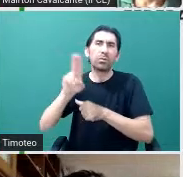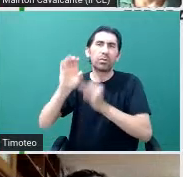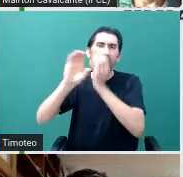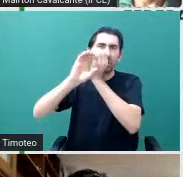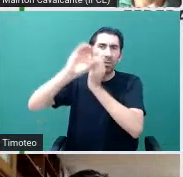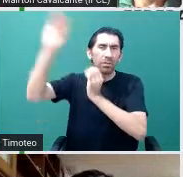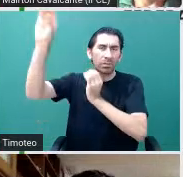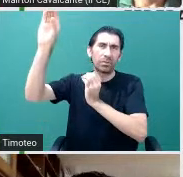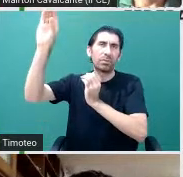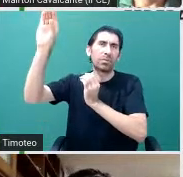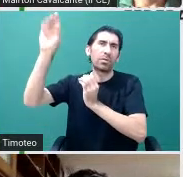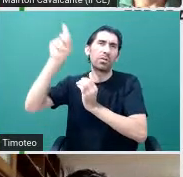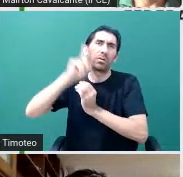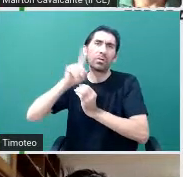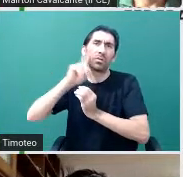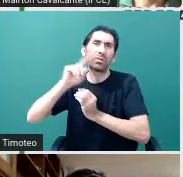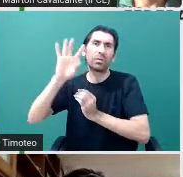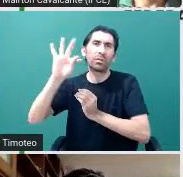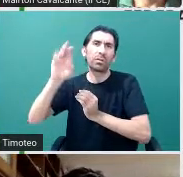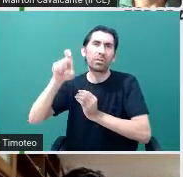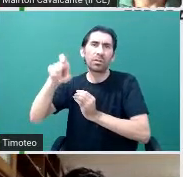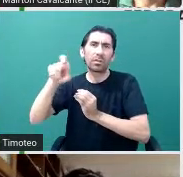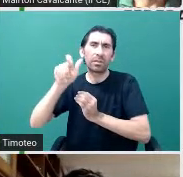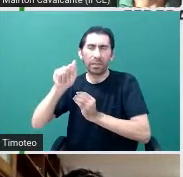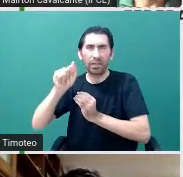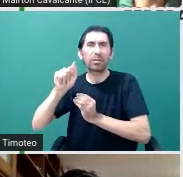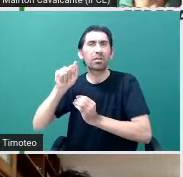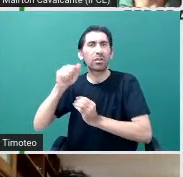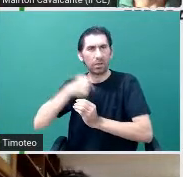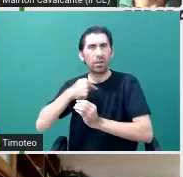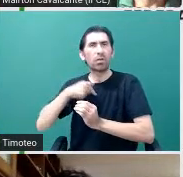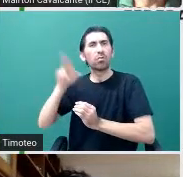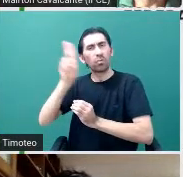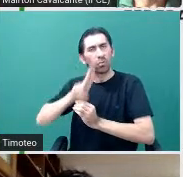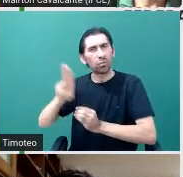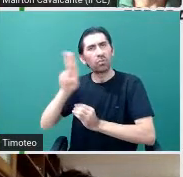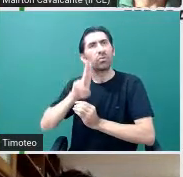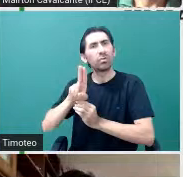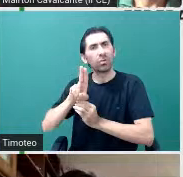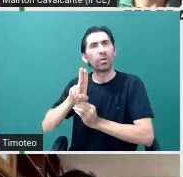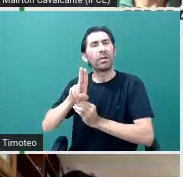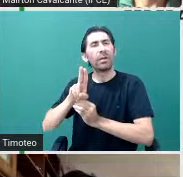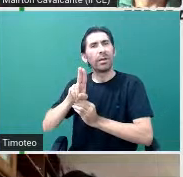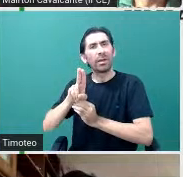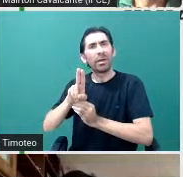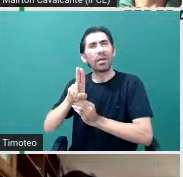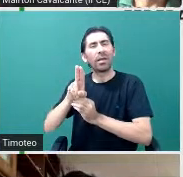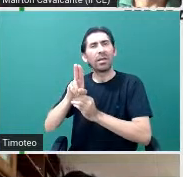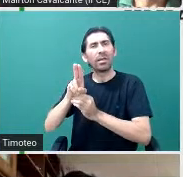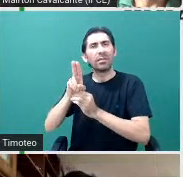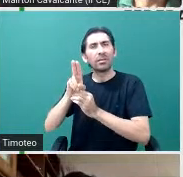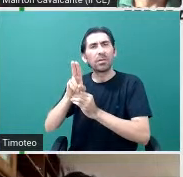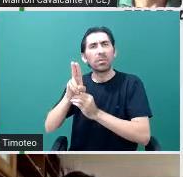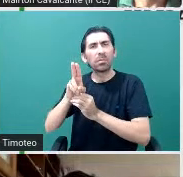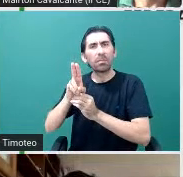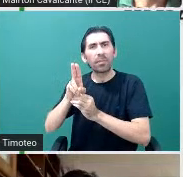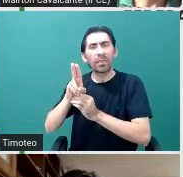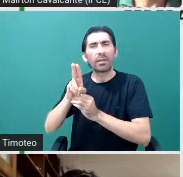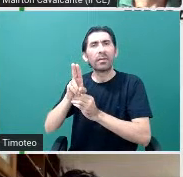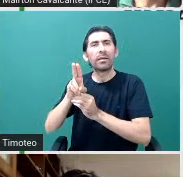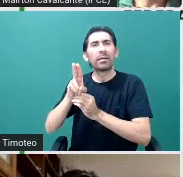Texas, faz 40 anos que eu observo uma estrela, e essa estrela é o relógio ótico